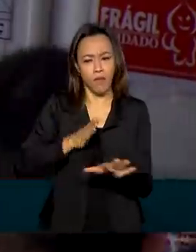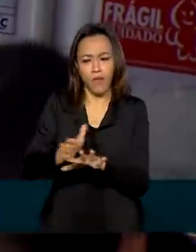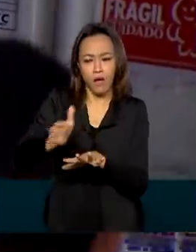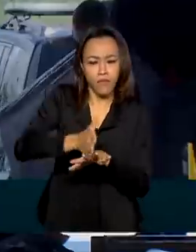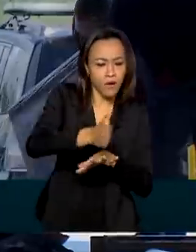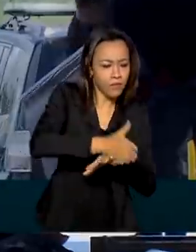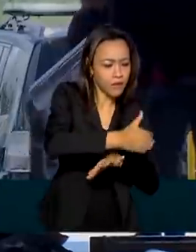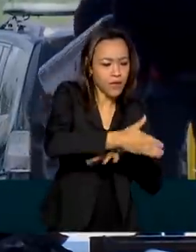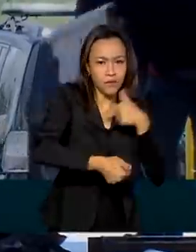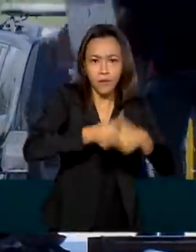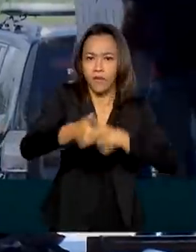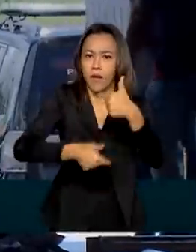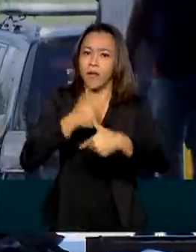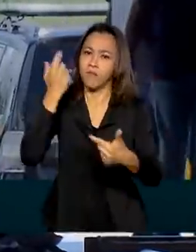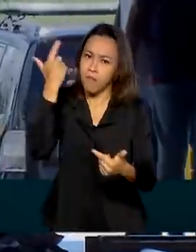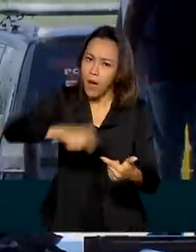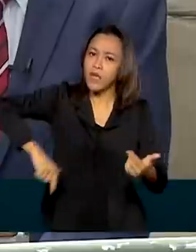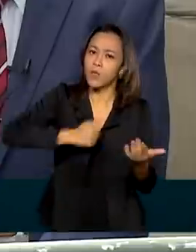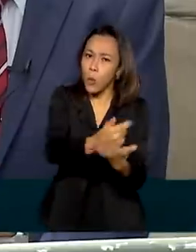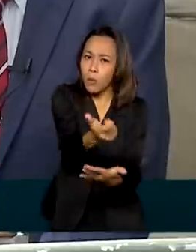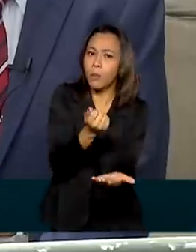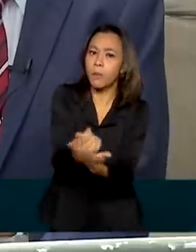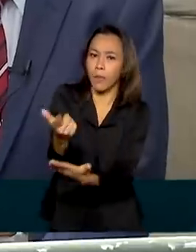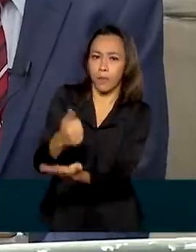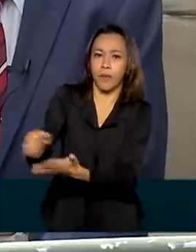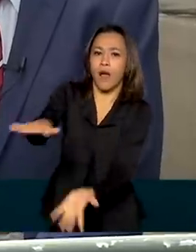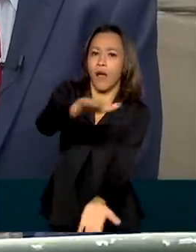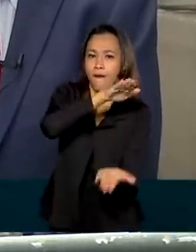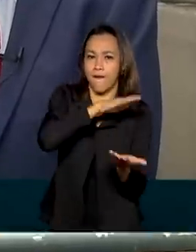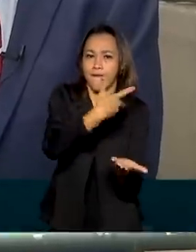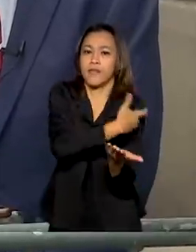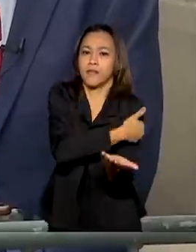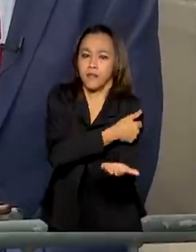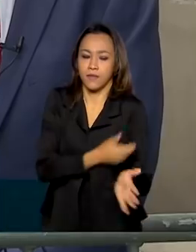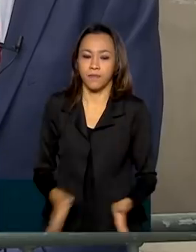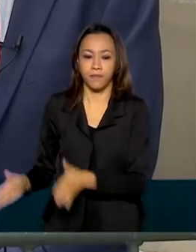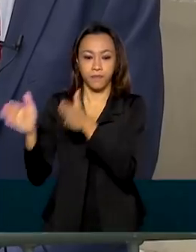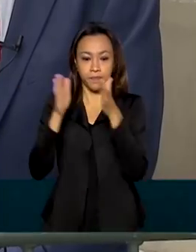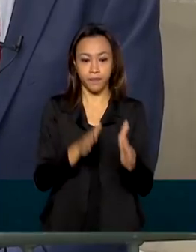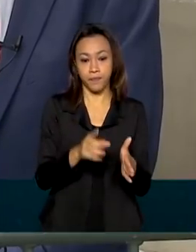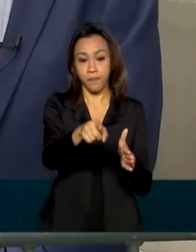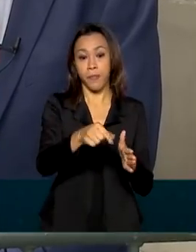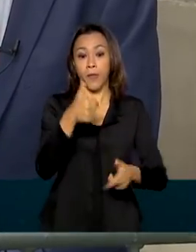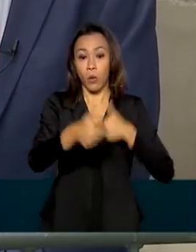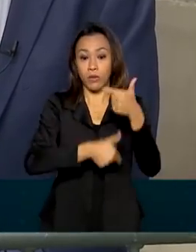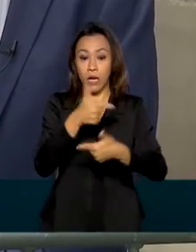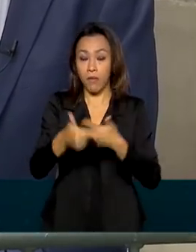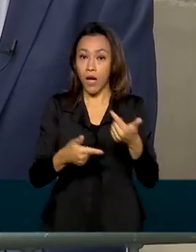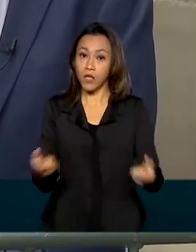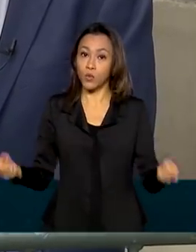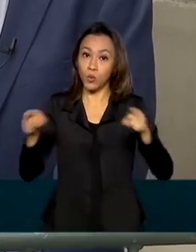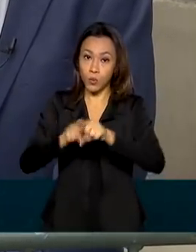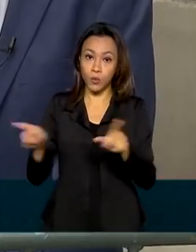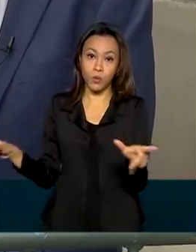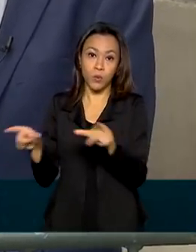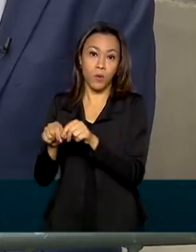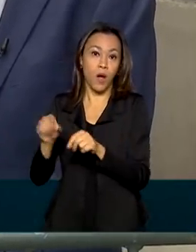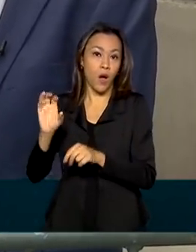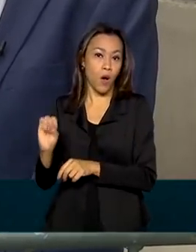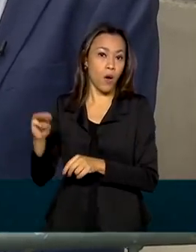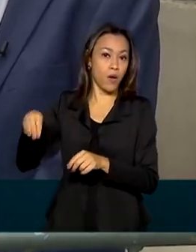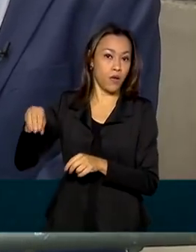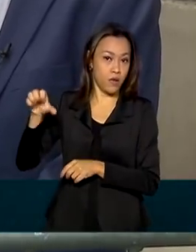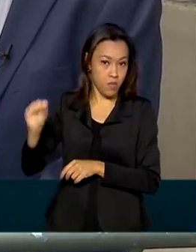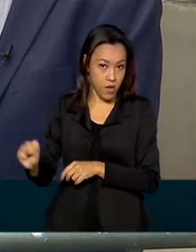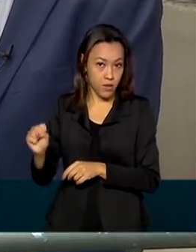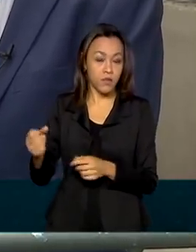frentes para comprar mais vacinas. Com ações junto à OMS, com